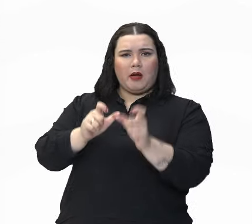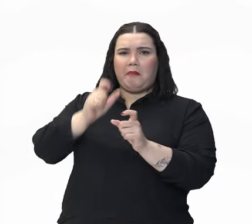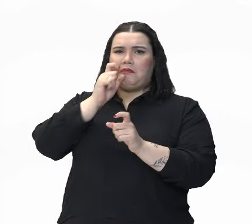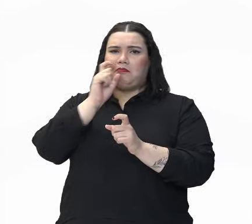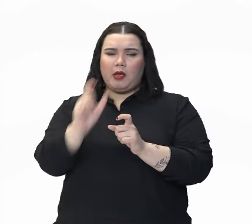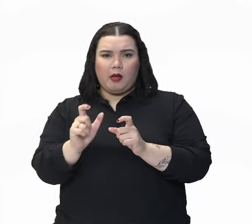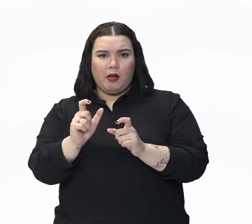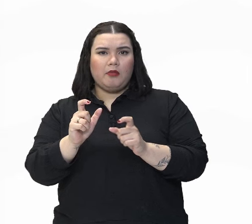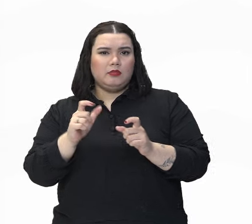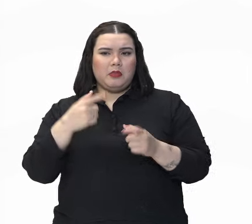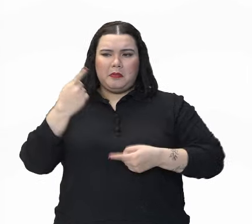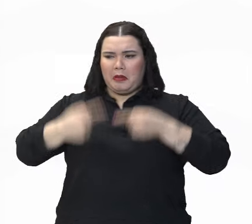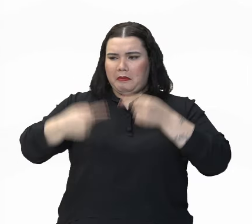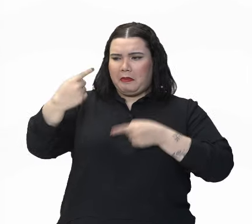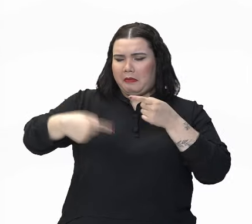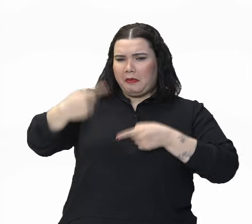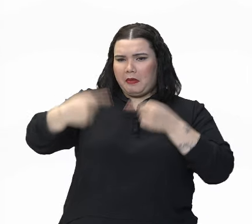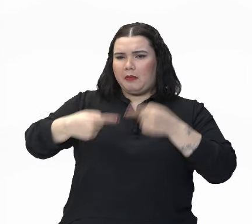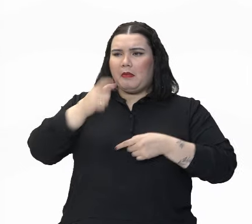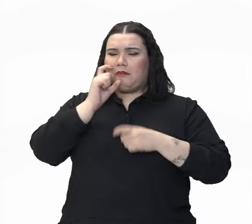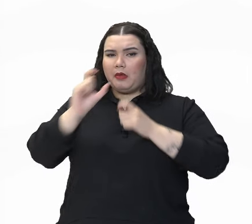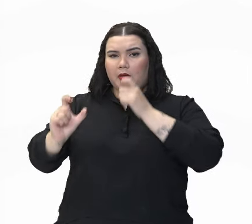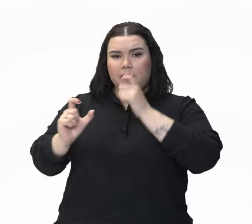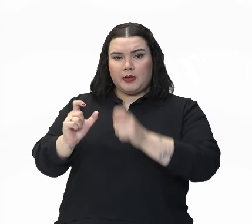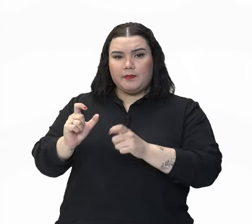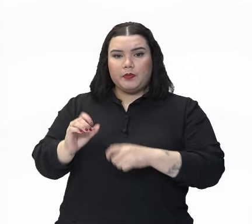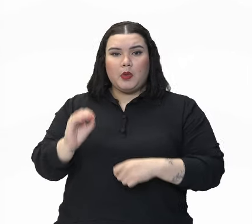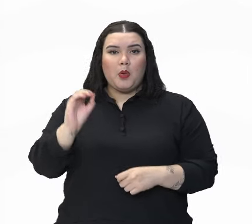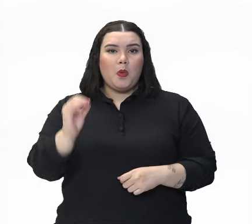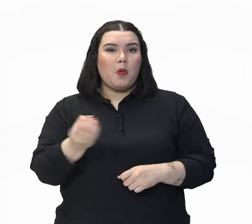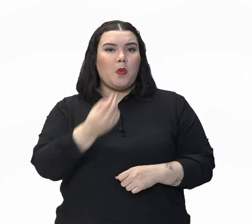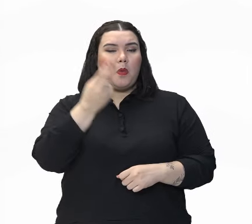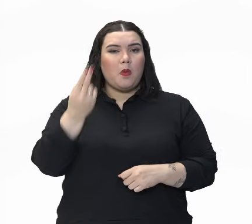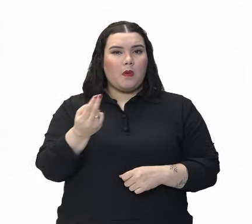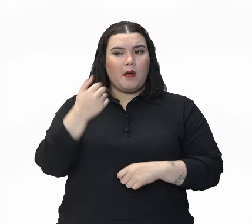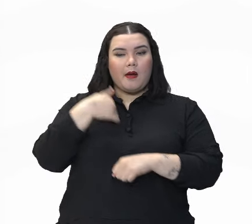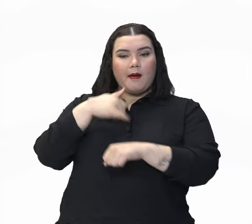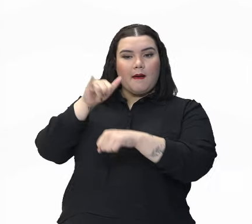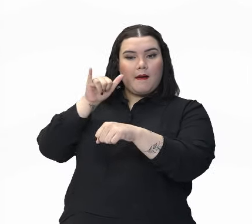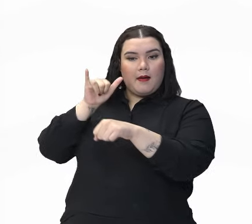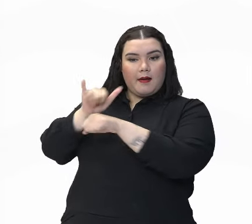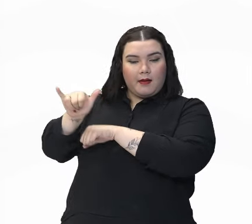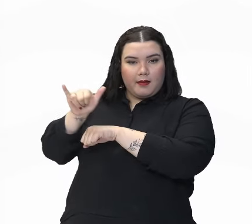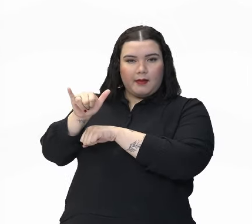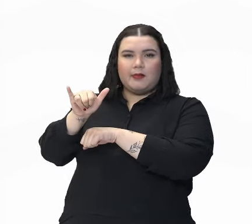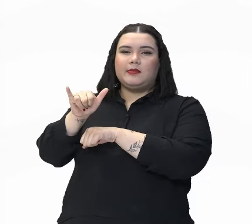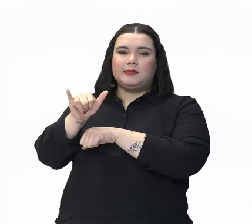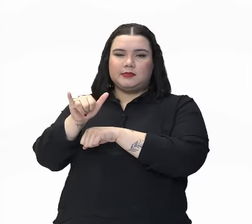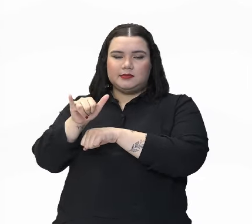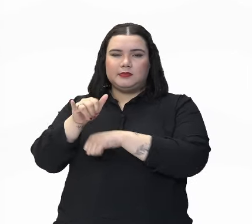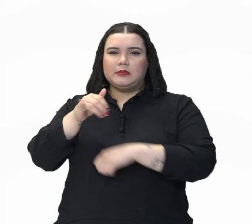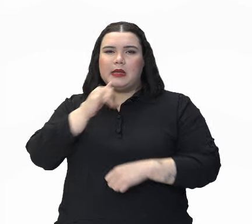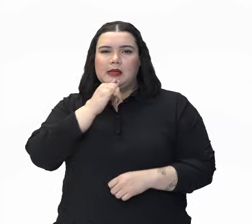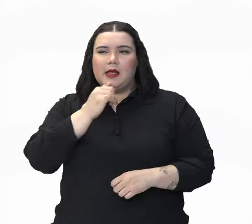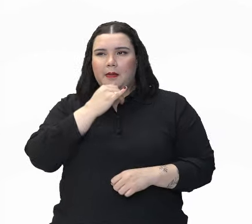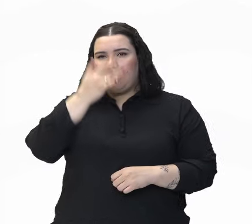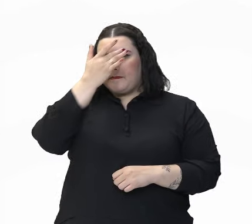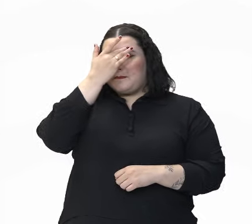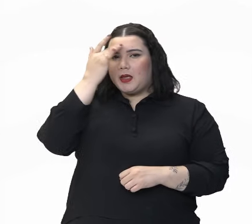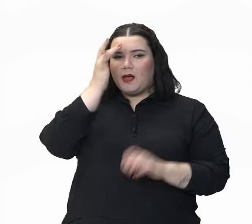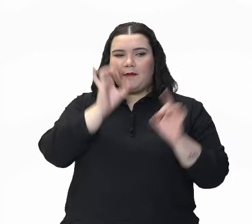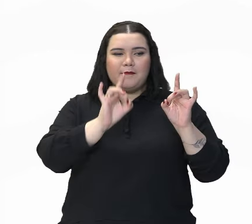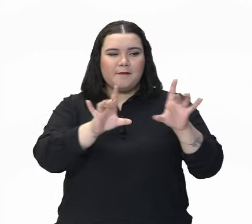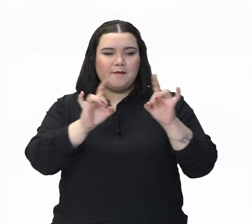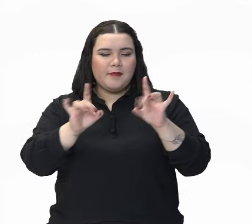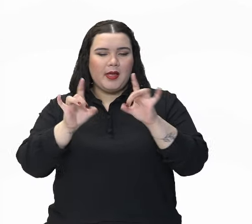discute com outra. Enganar, né? Tem aqueles vendedores, né? Que tem um discurso